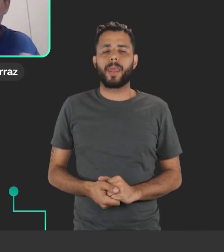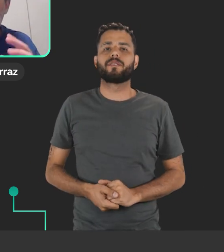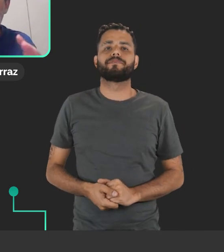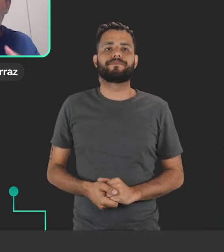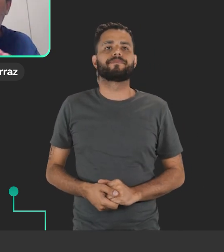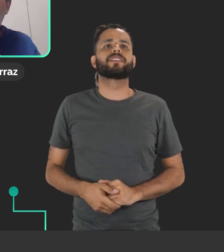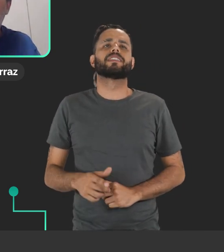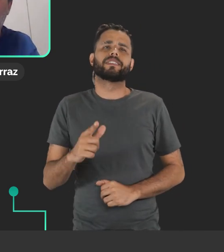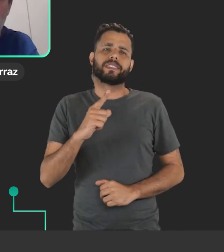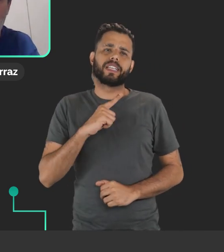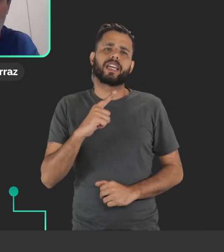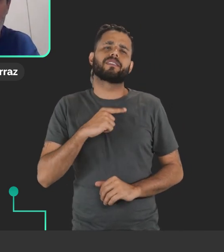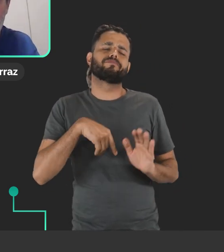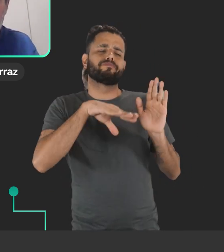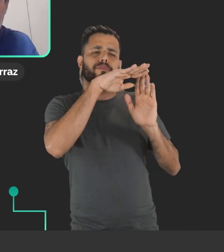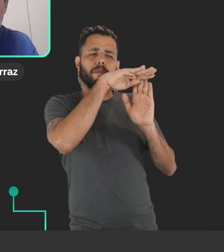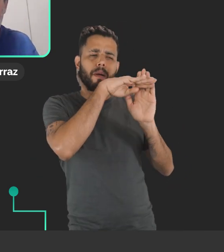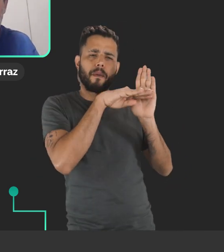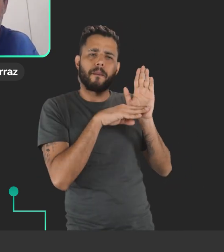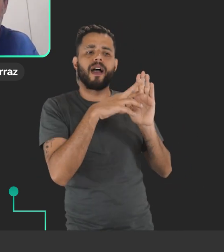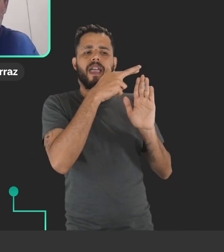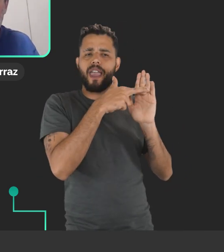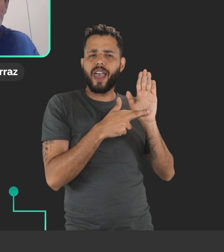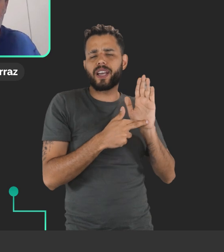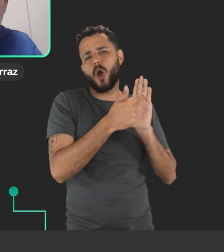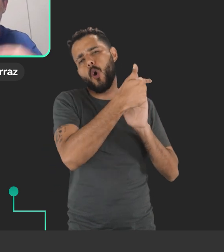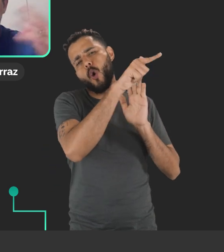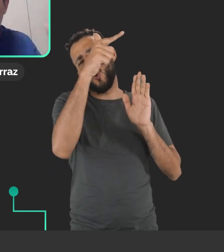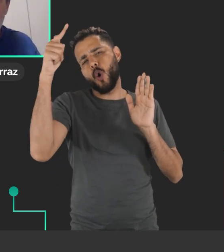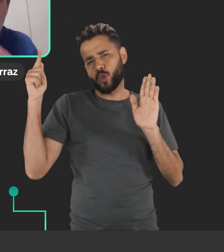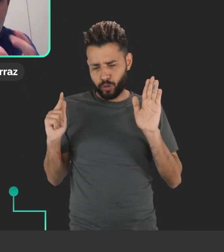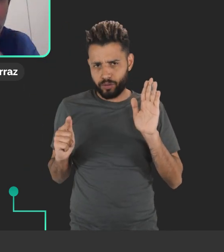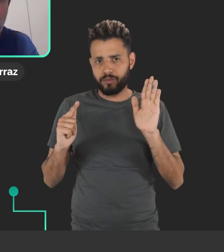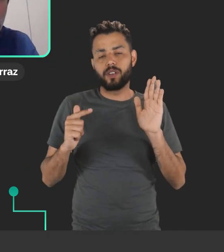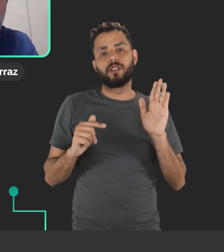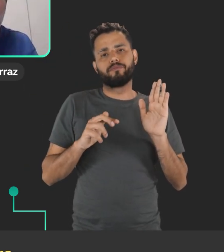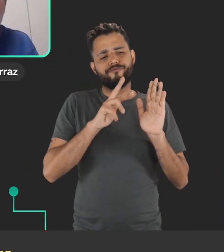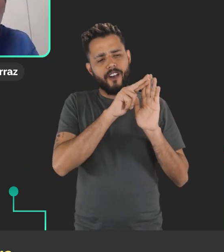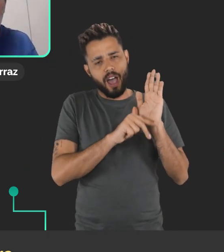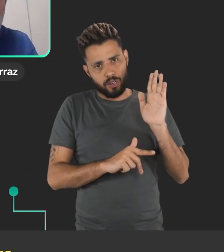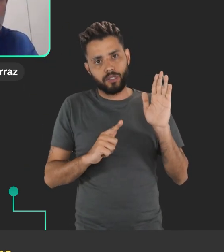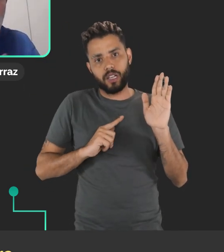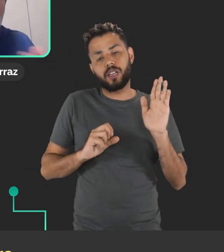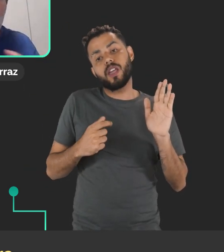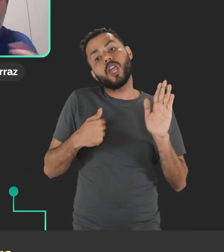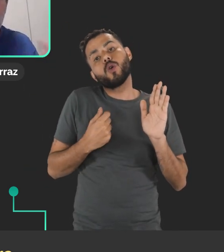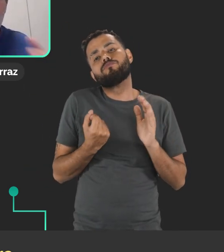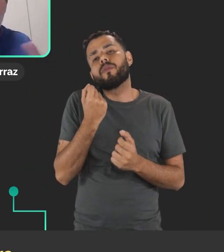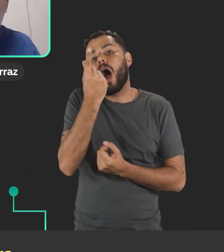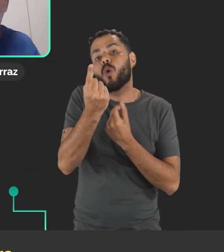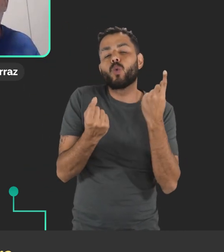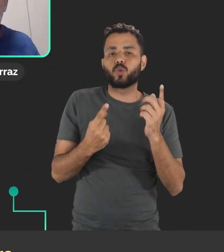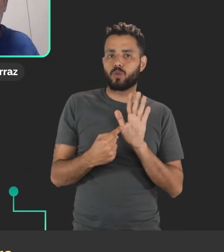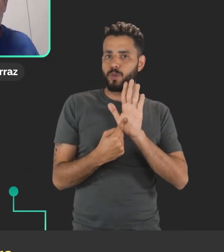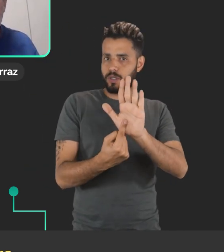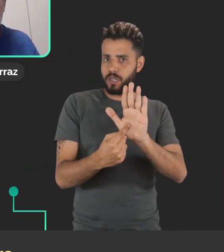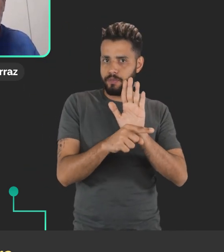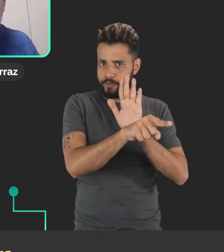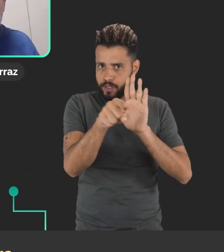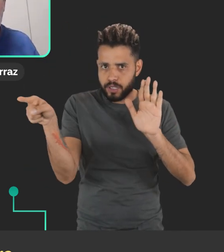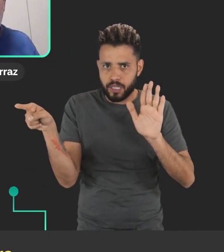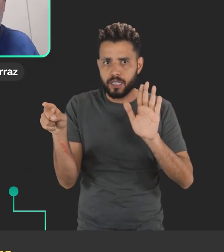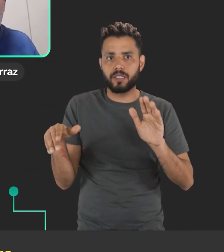Bom, gente, isso daqui tem uma série de outras necessidades e requisitos, né, eu trouxe só alguns deles aqui para a gente poder